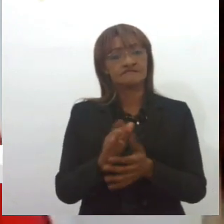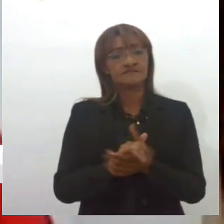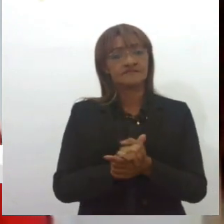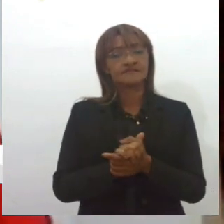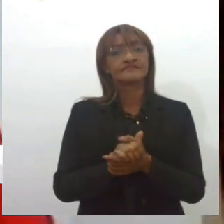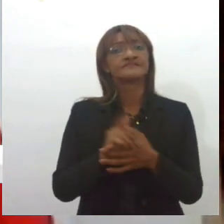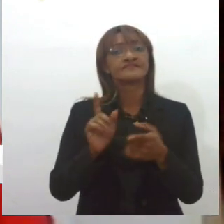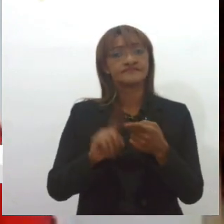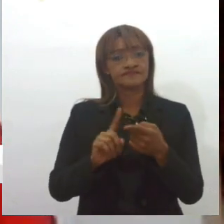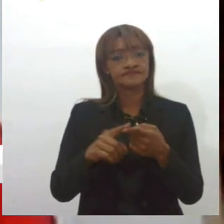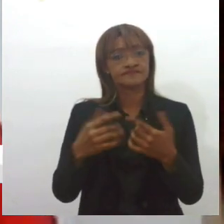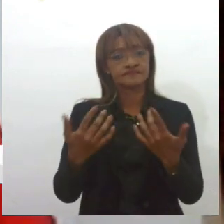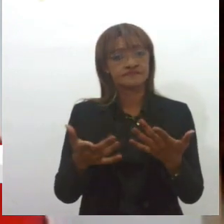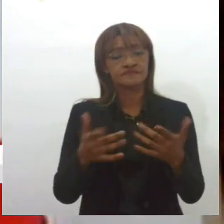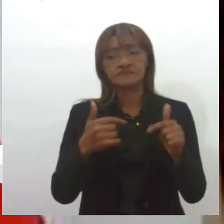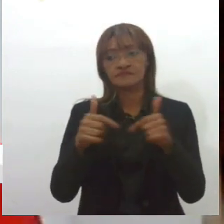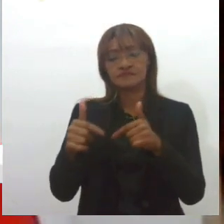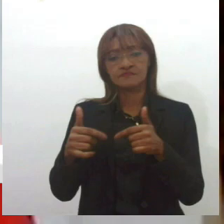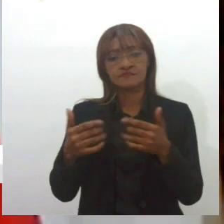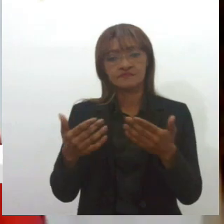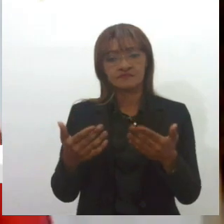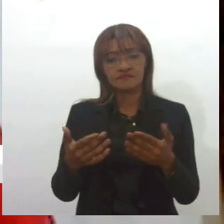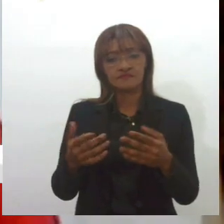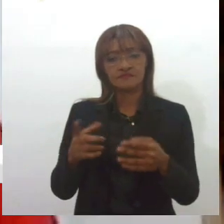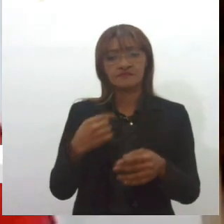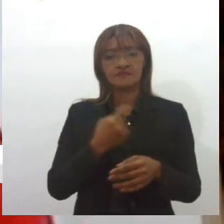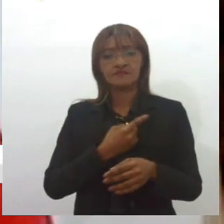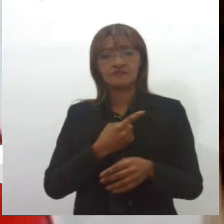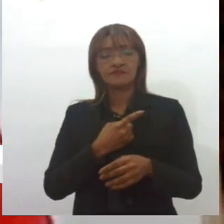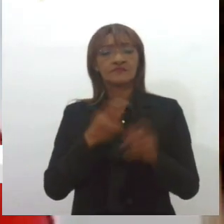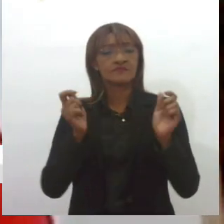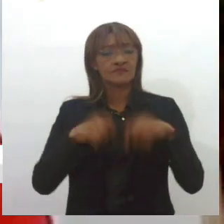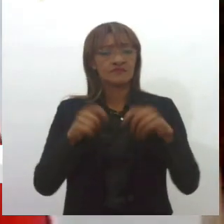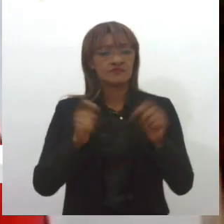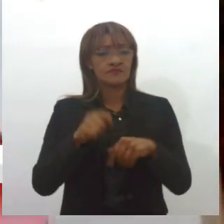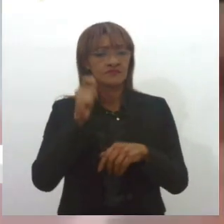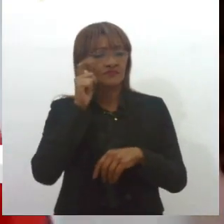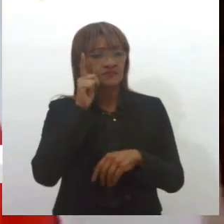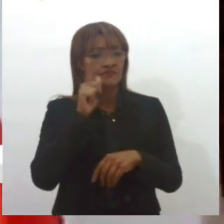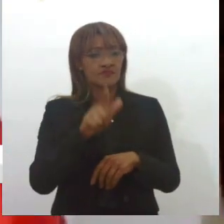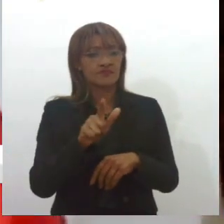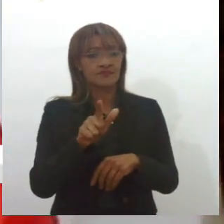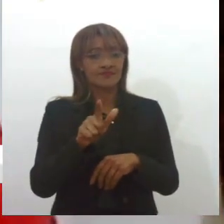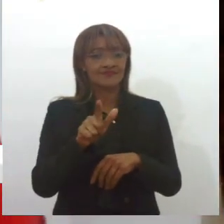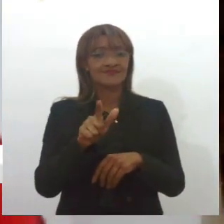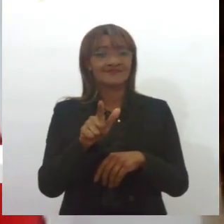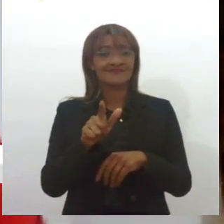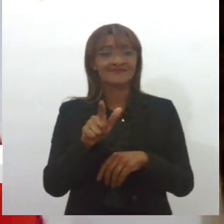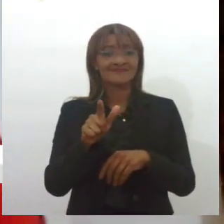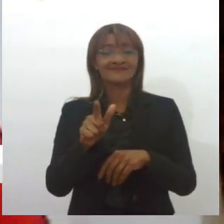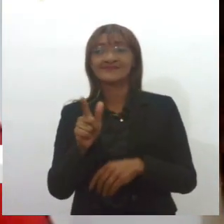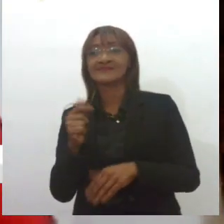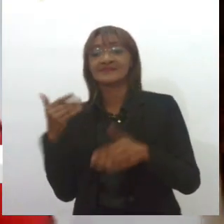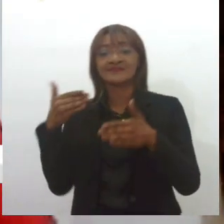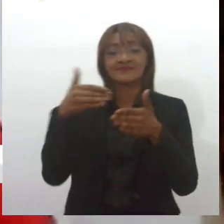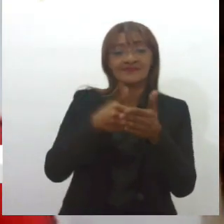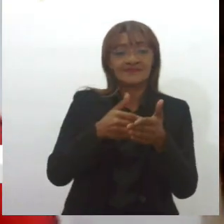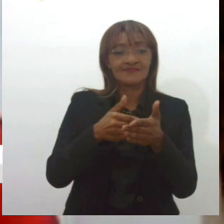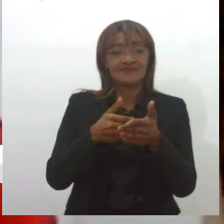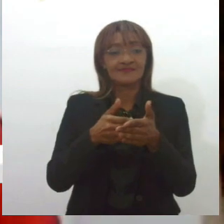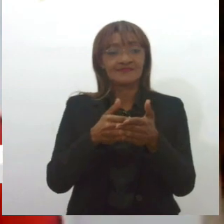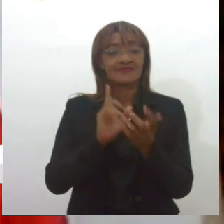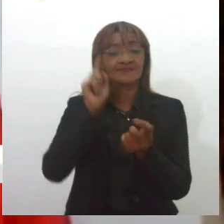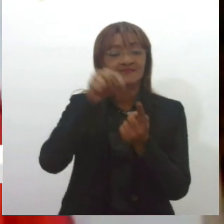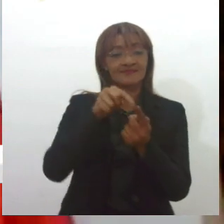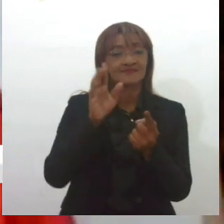quanto as funções de execução. Sim. E a gente consegue provocar alguma mudança para o Corpo Feminino quando a gente, enfim, chega num espaço de decisão. Hoje